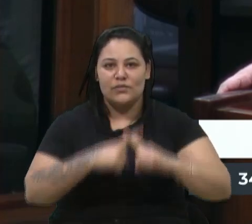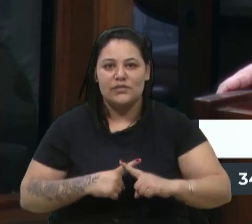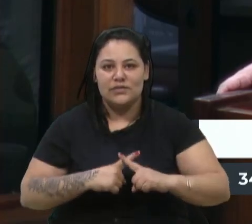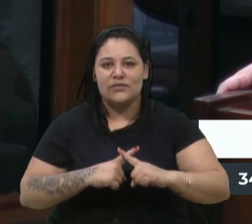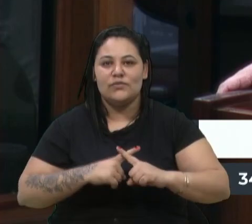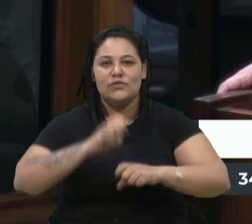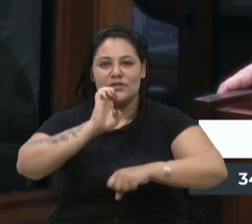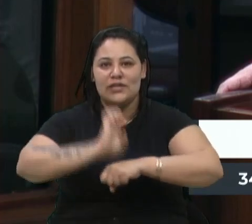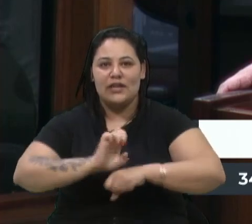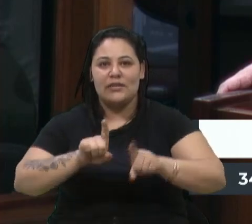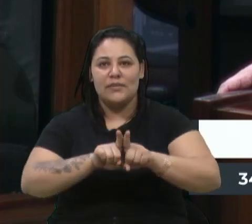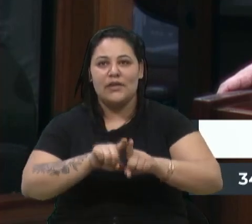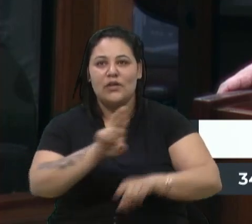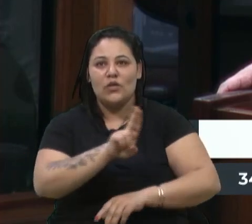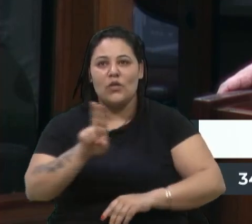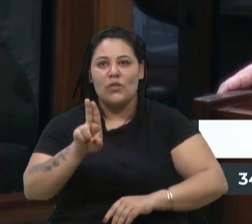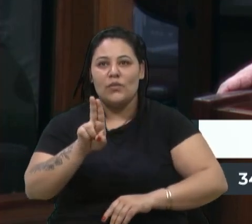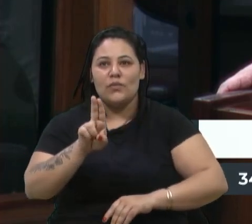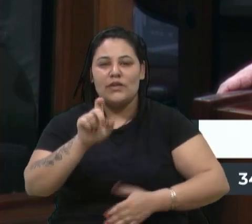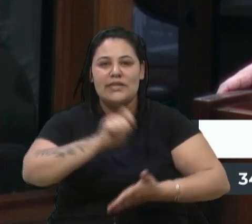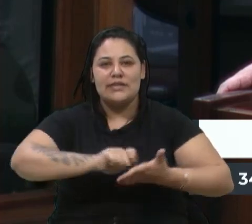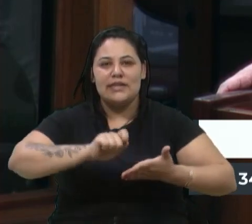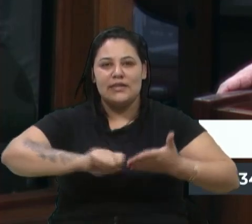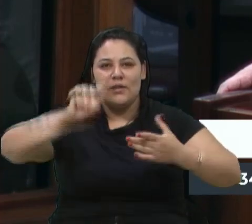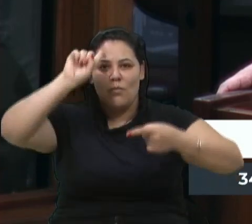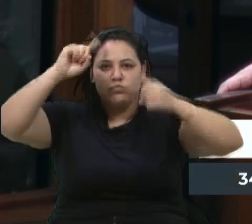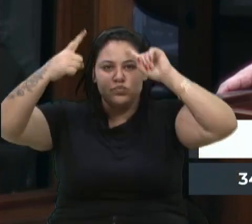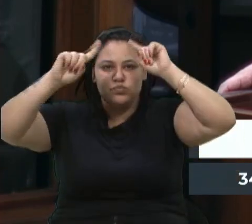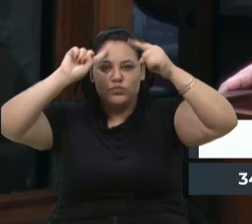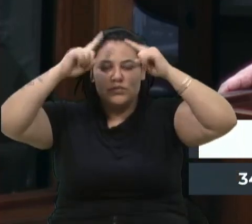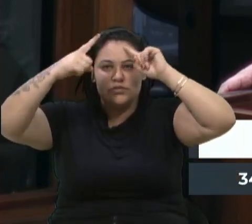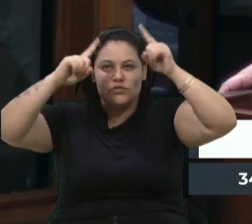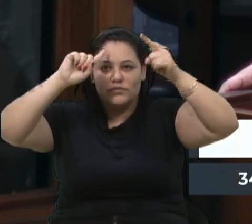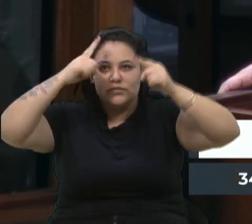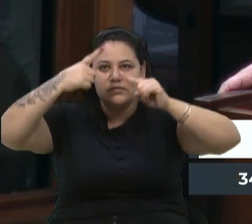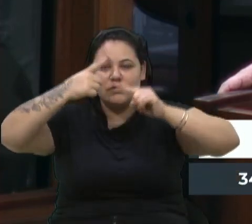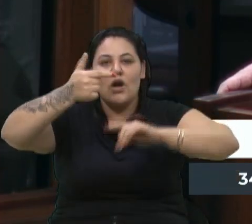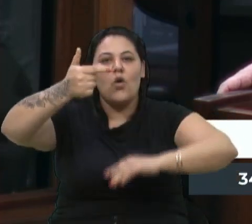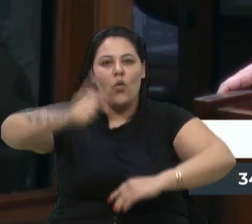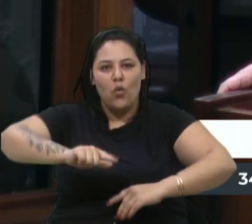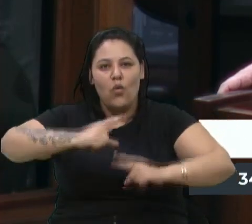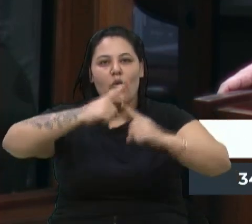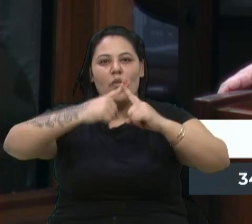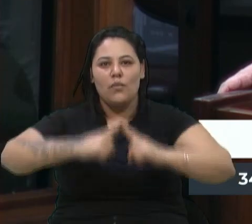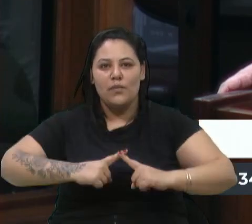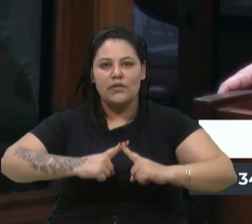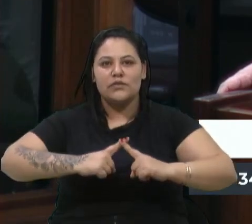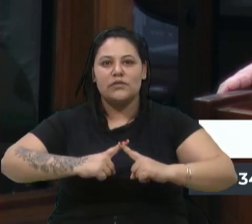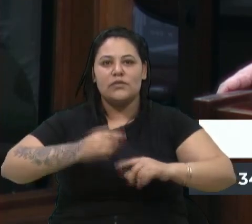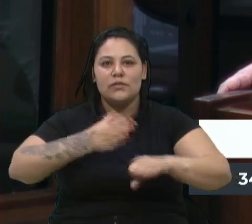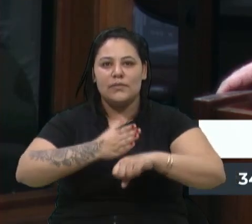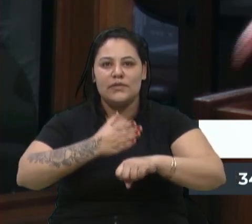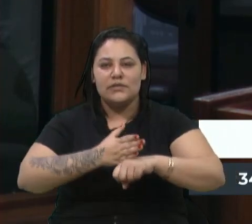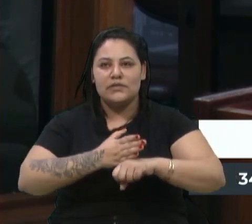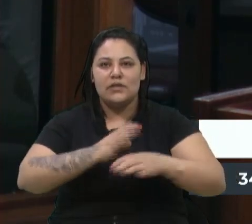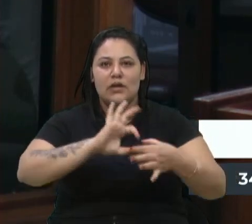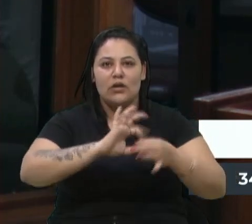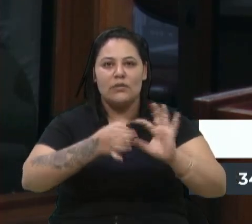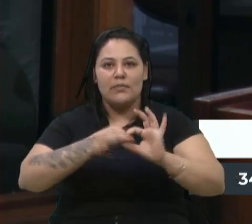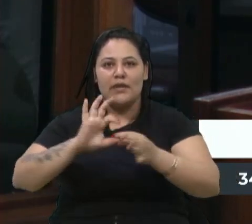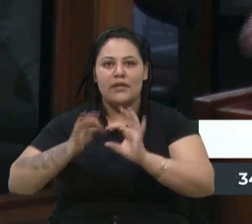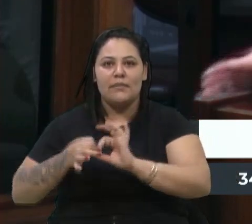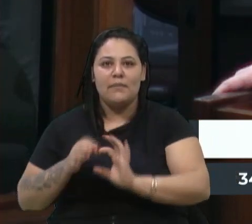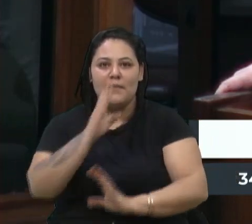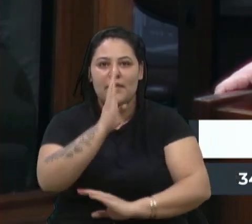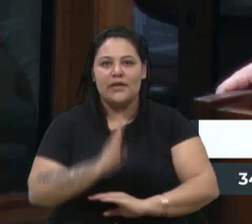que é chamada de escrita criativa. Outra competição que estão participando é da Olimpíada Brasileira